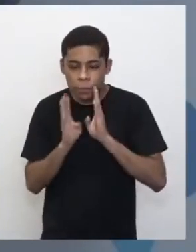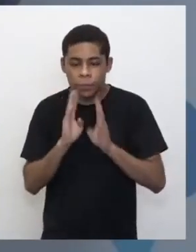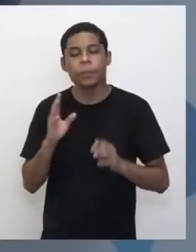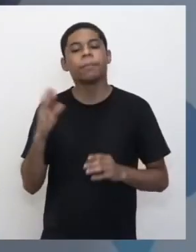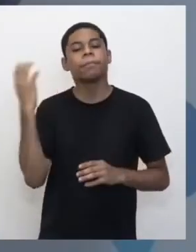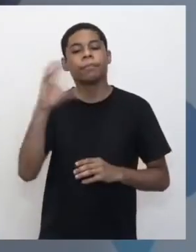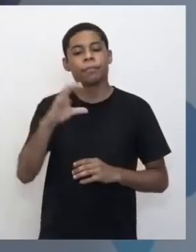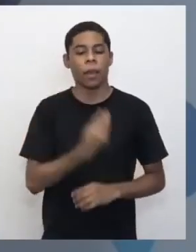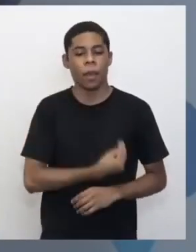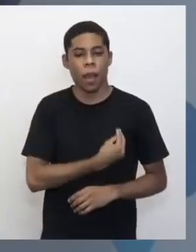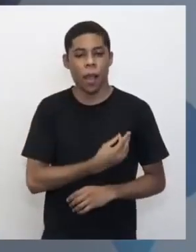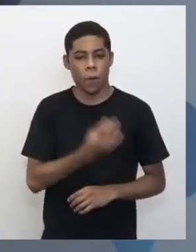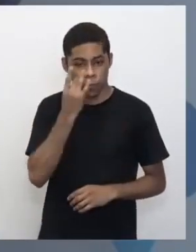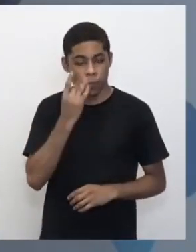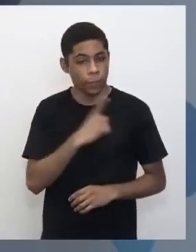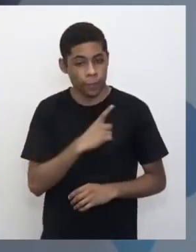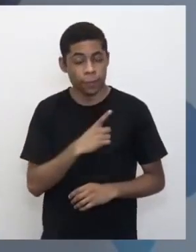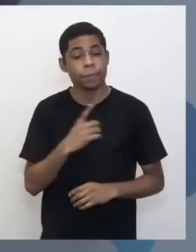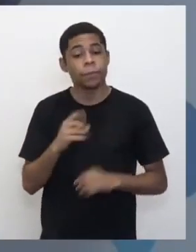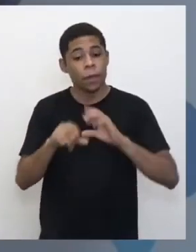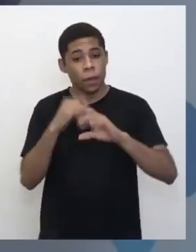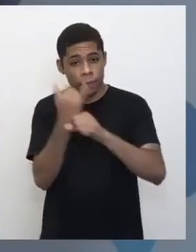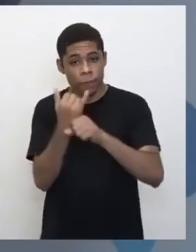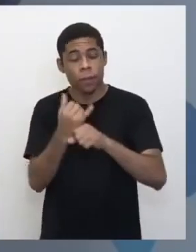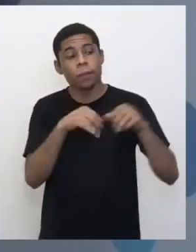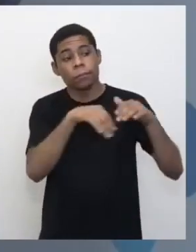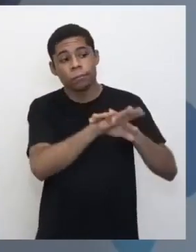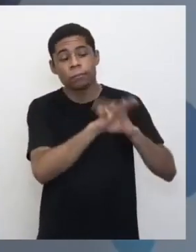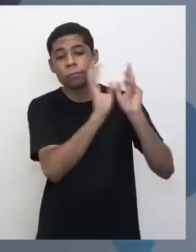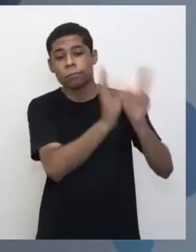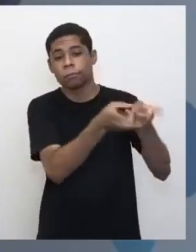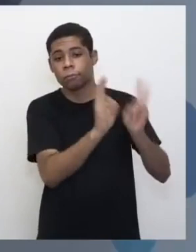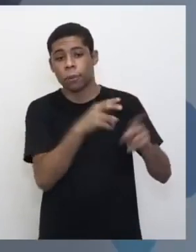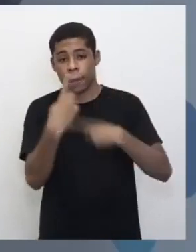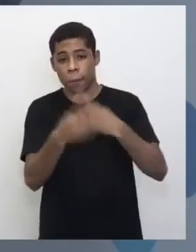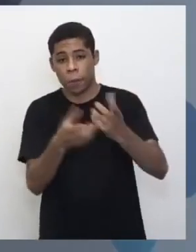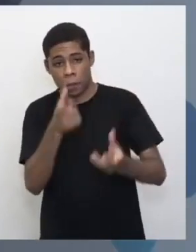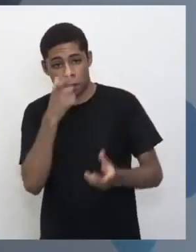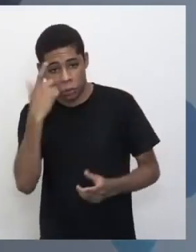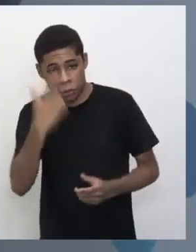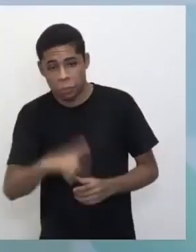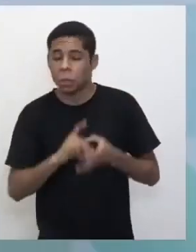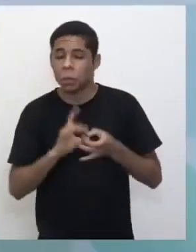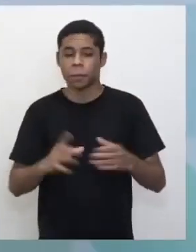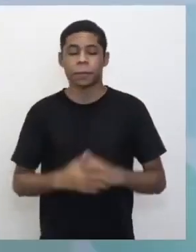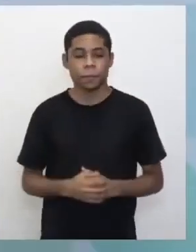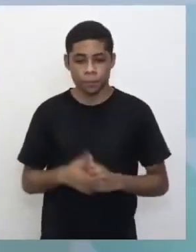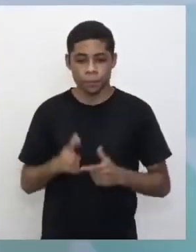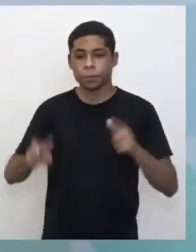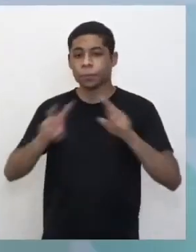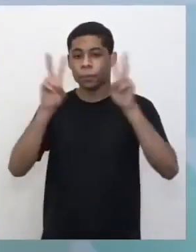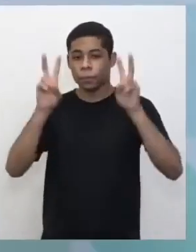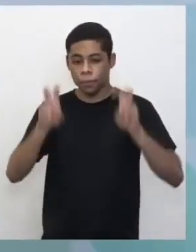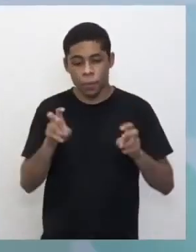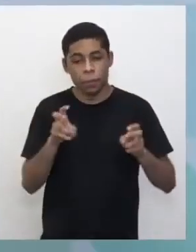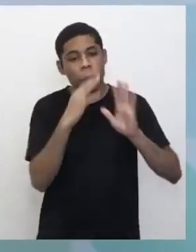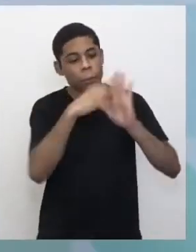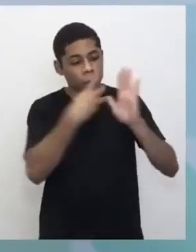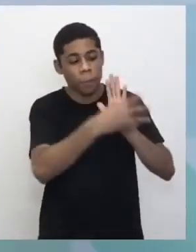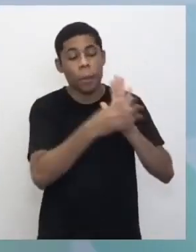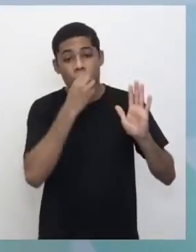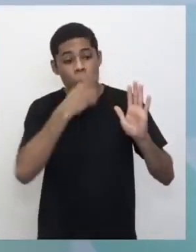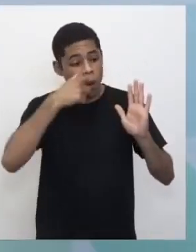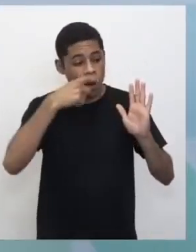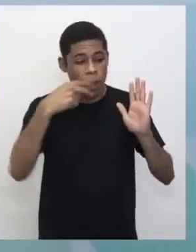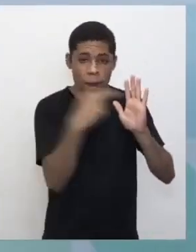Facebook. E no YouTube, elas também ficam lá gravadas, para que se você quiser assistir depois. e com relação à programação, é bom olhar, né, porque agora, como as aulas